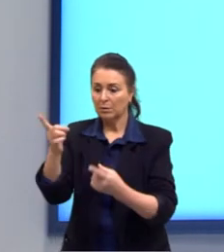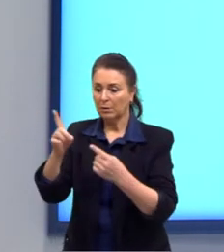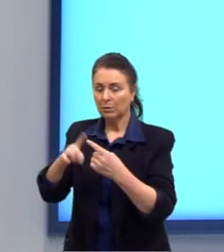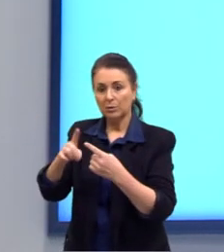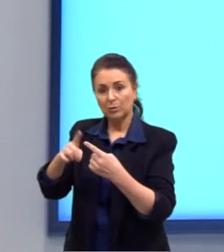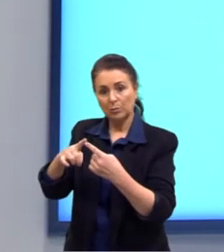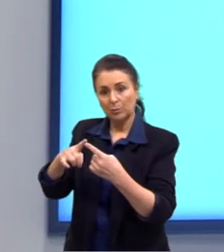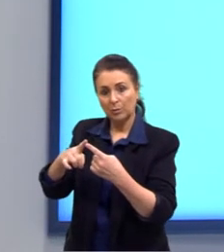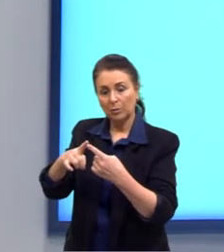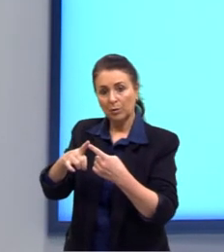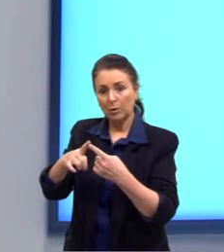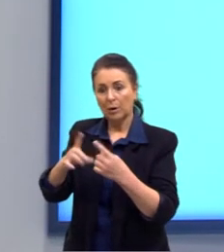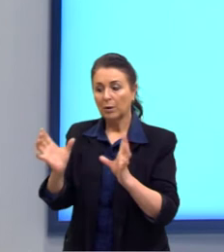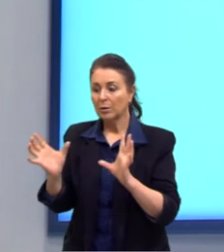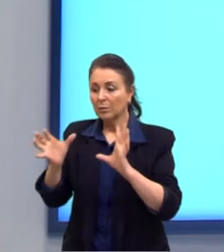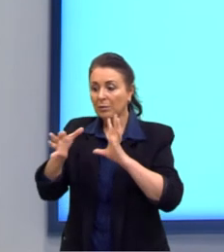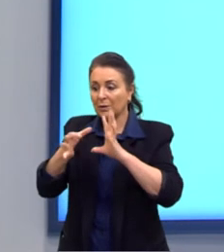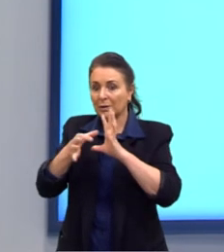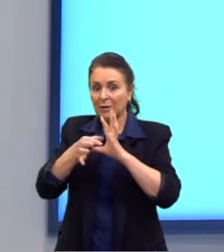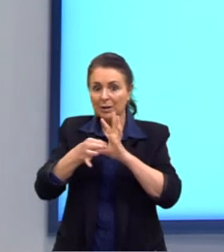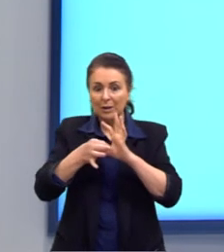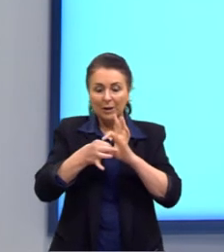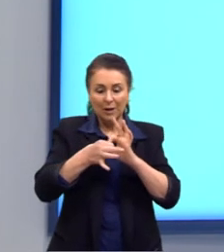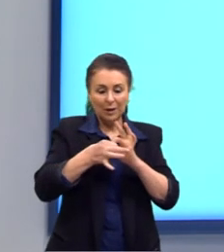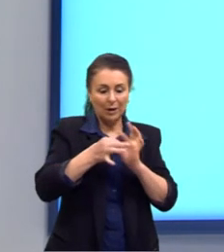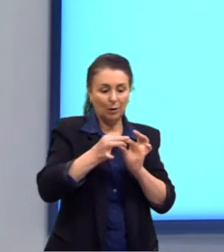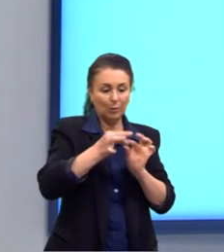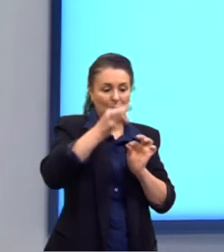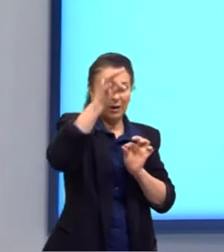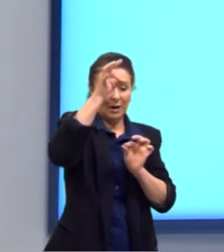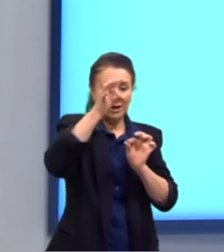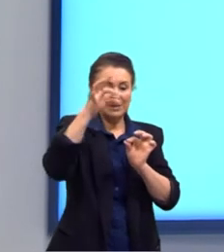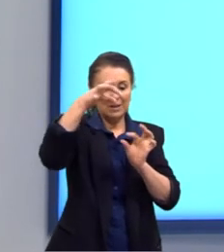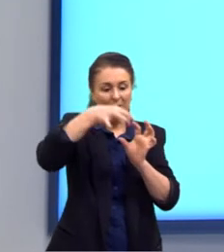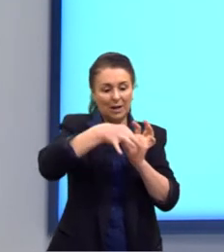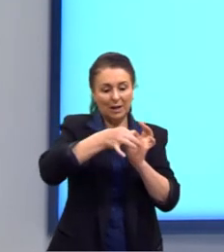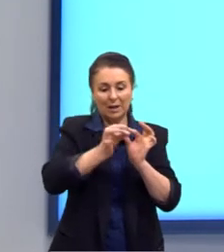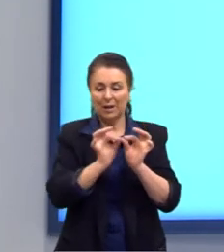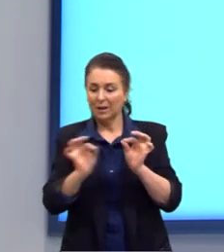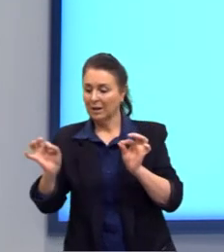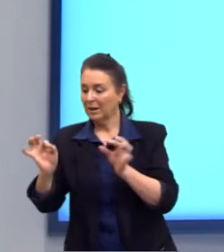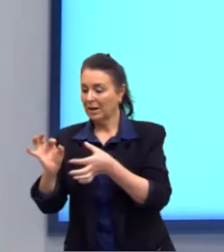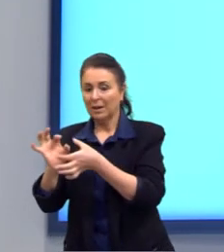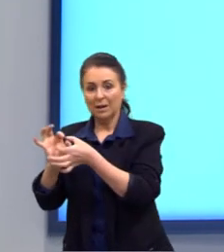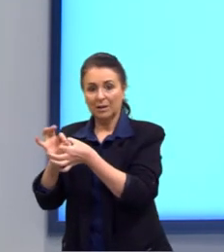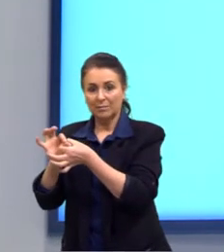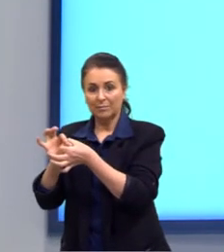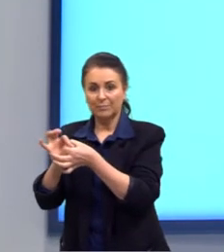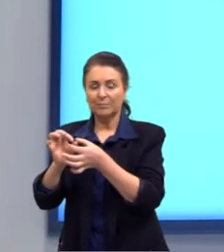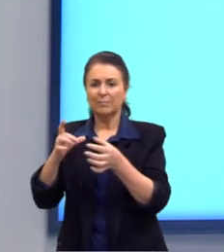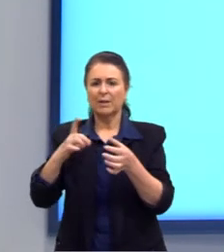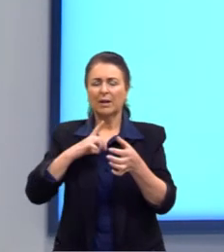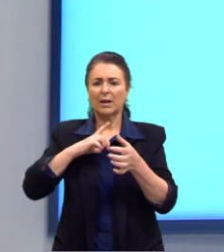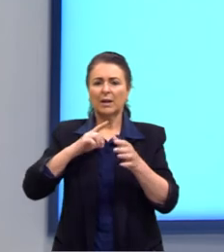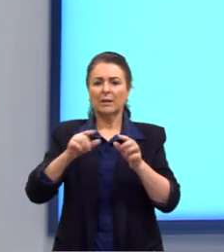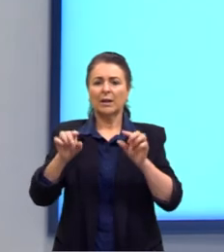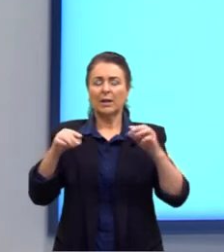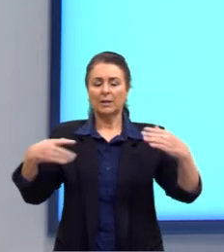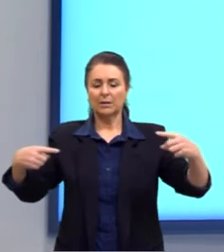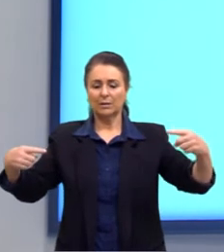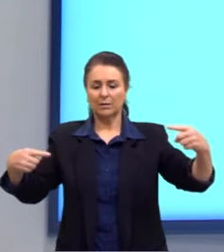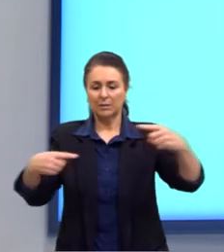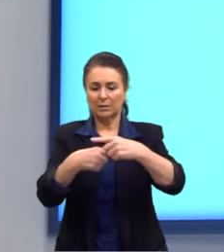formadas pela união das hastes? Então, ali nas nossas alternativas, nós temos trapézios quadrados,